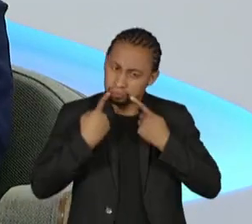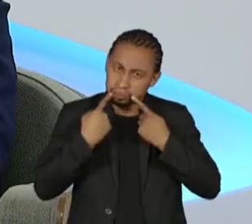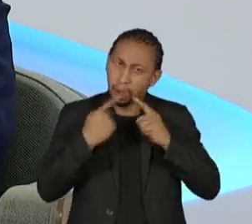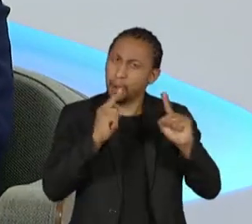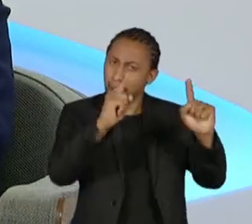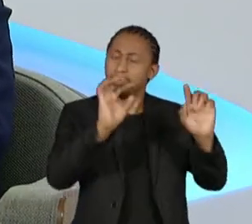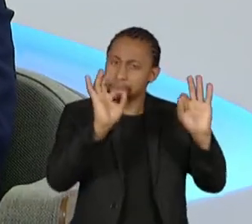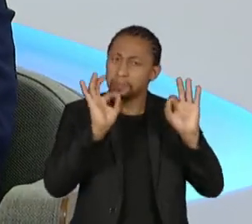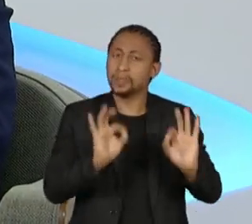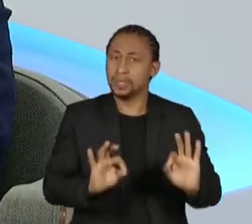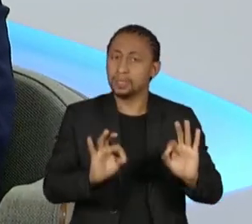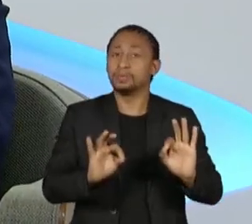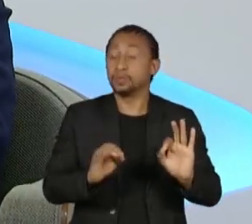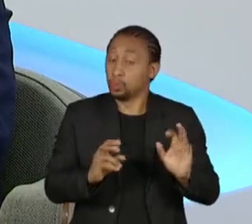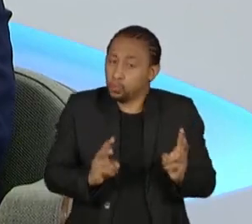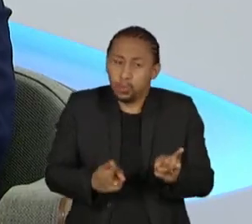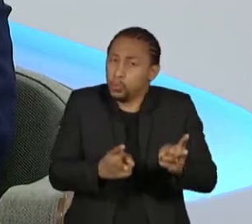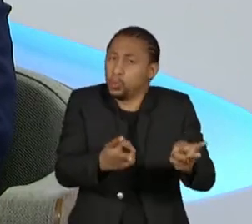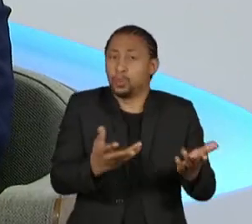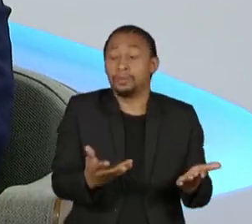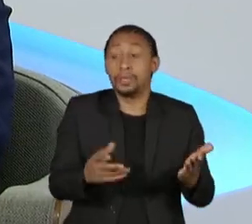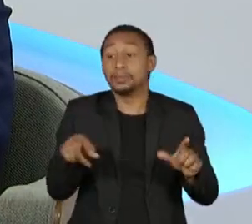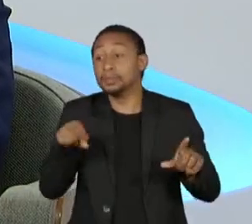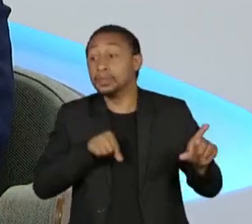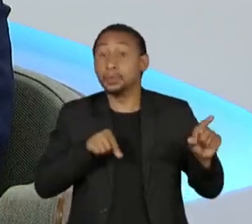e registradas na história, mas entre um e outro eu fiquei com ele.